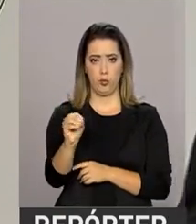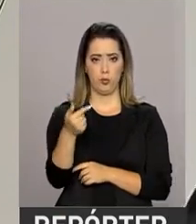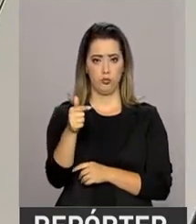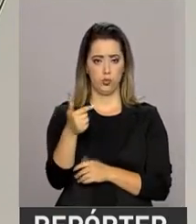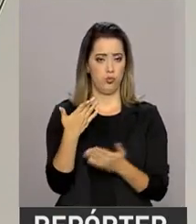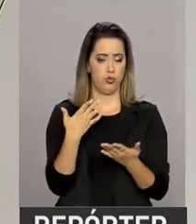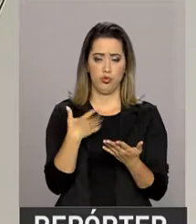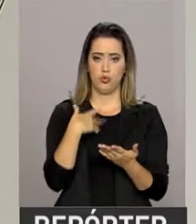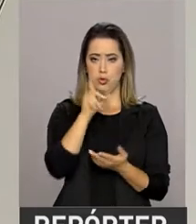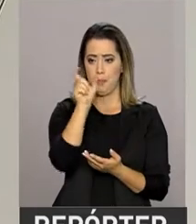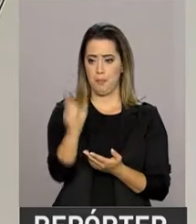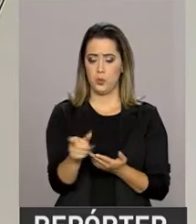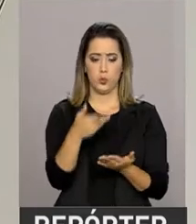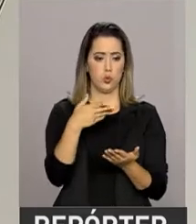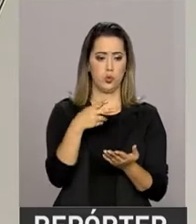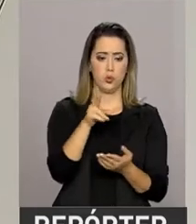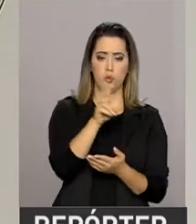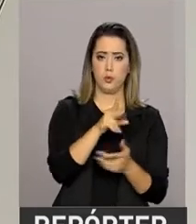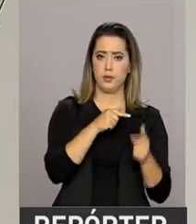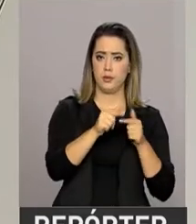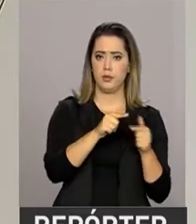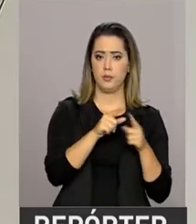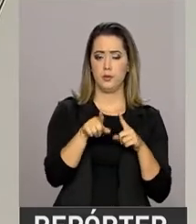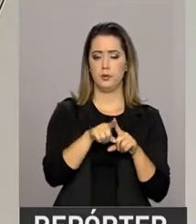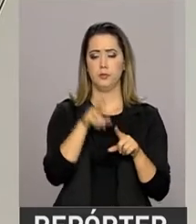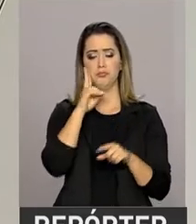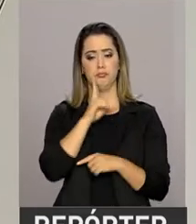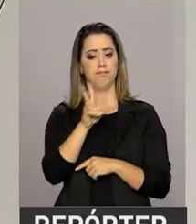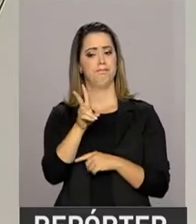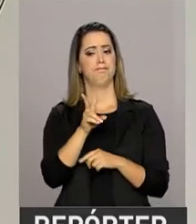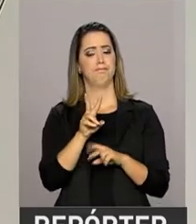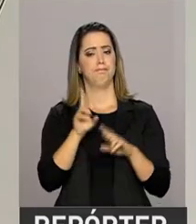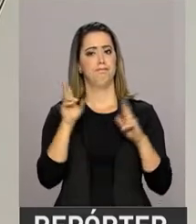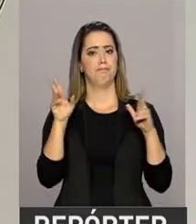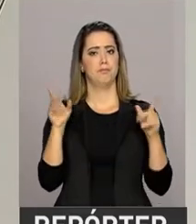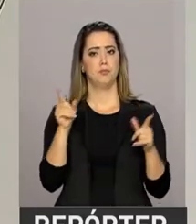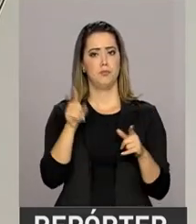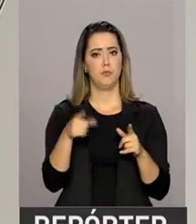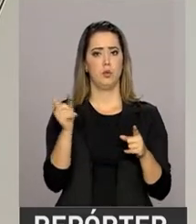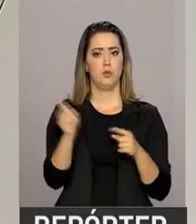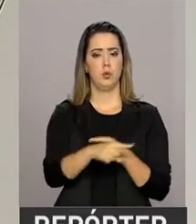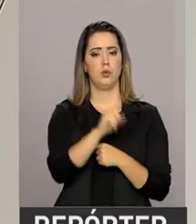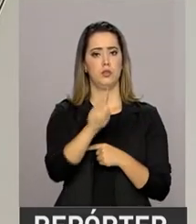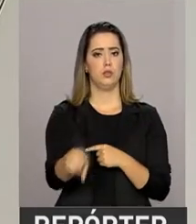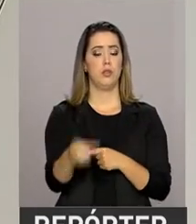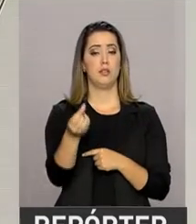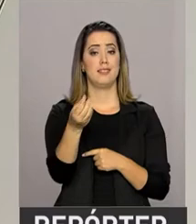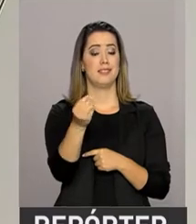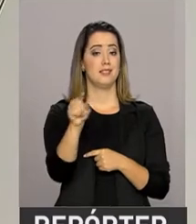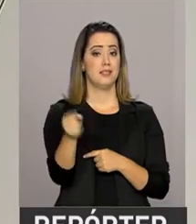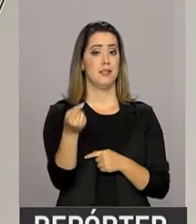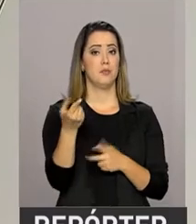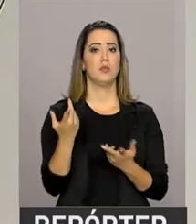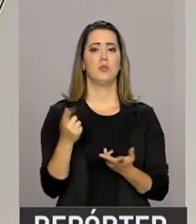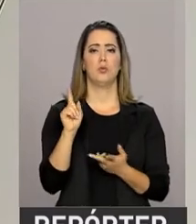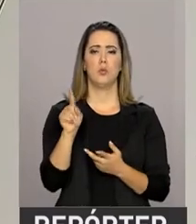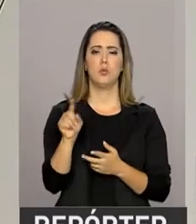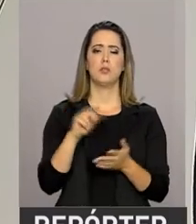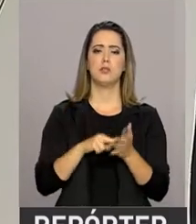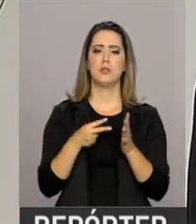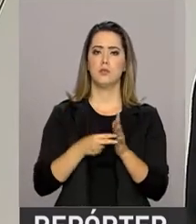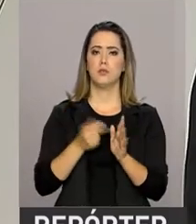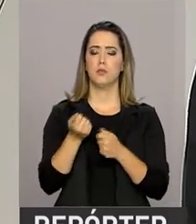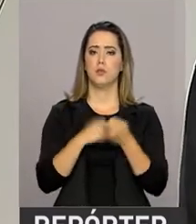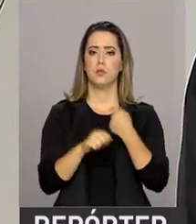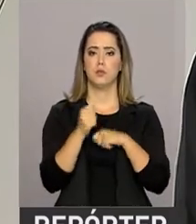demasias que se verificavam no governo federal, e extinguimos, portanto, 60 mil cargos. Isso dá uma economia